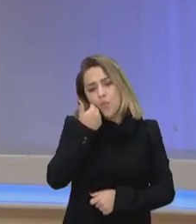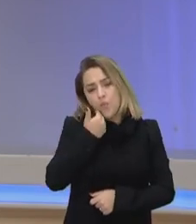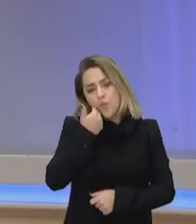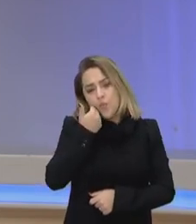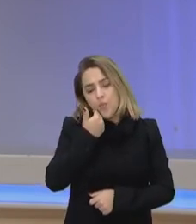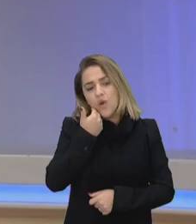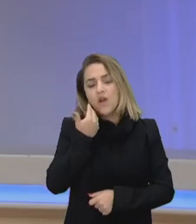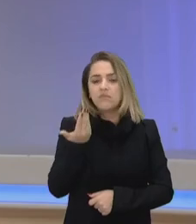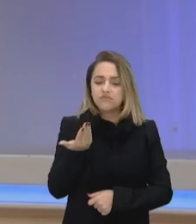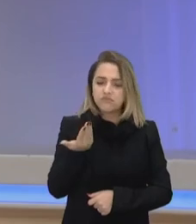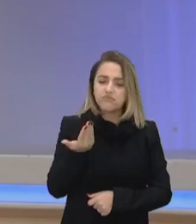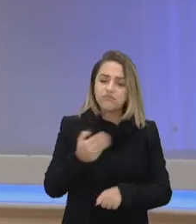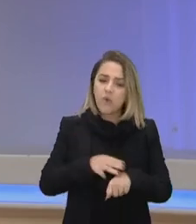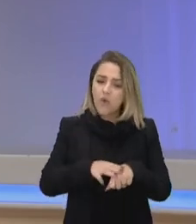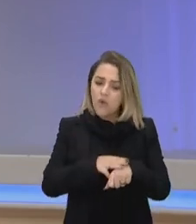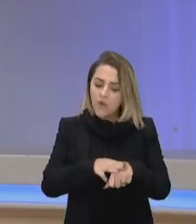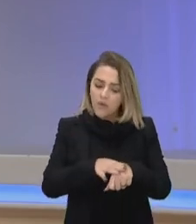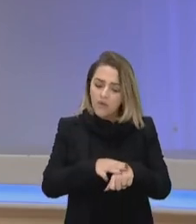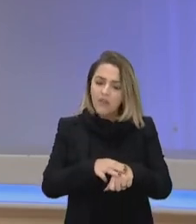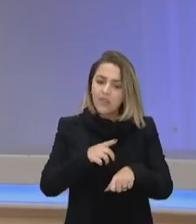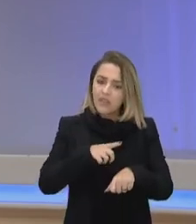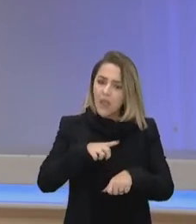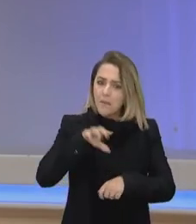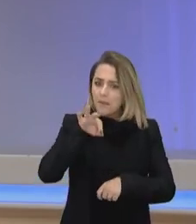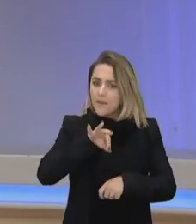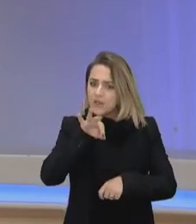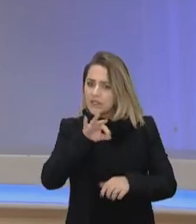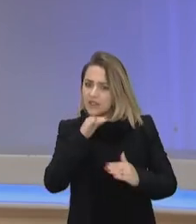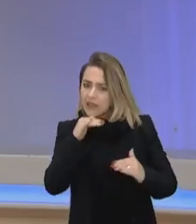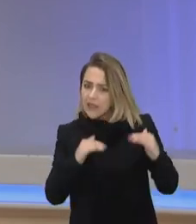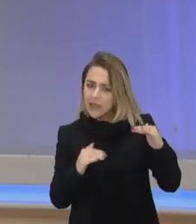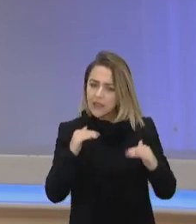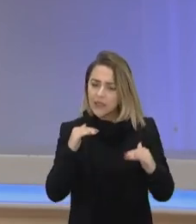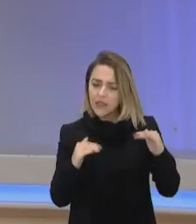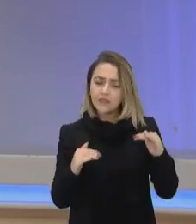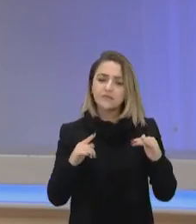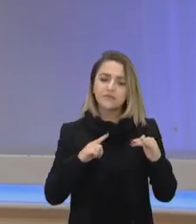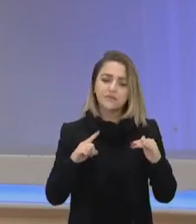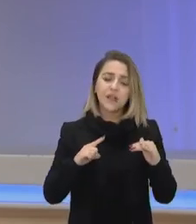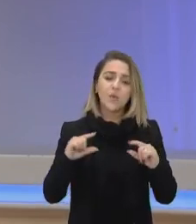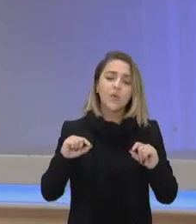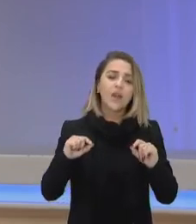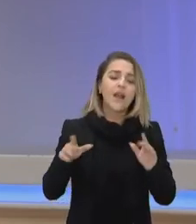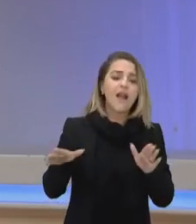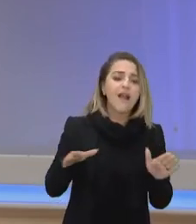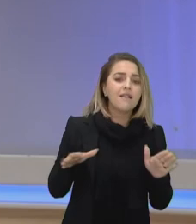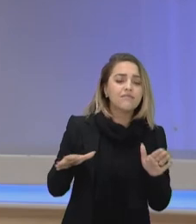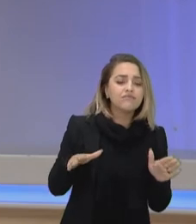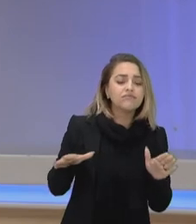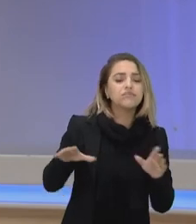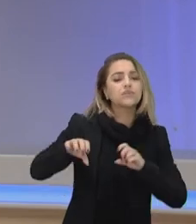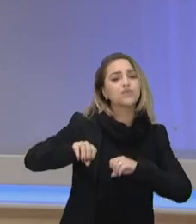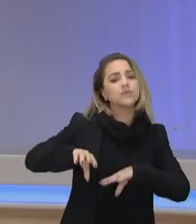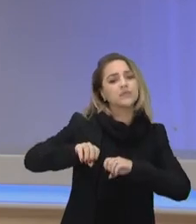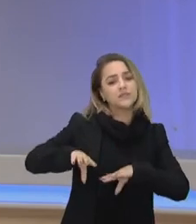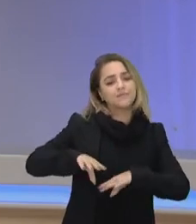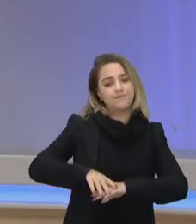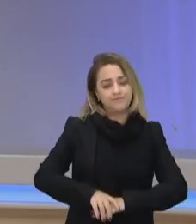desproporção entre pessoas de cor de pele branca e cor de pele preta ou parda no acesso à educação.